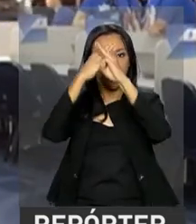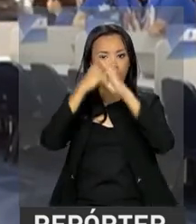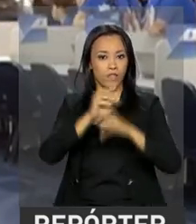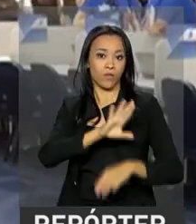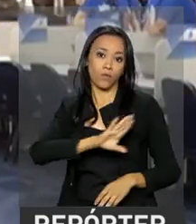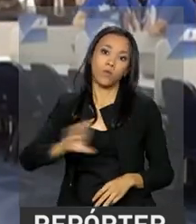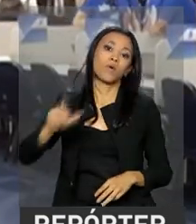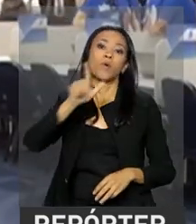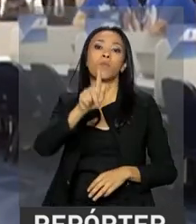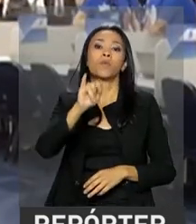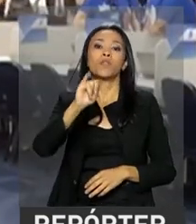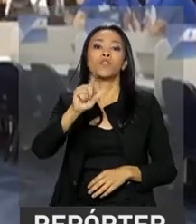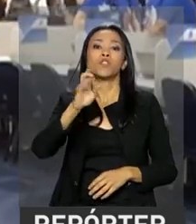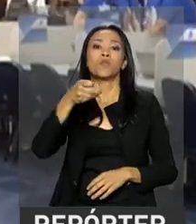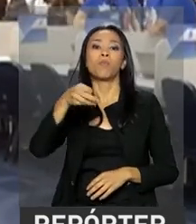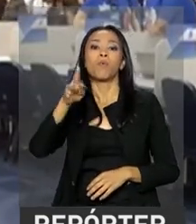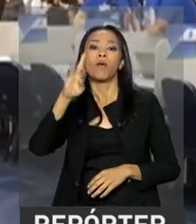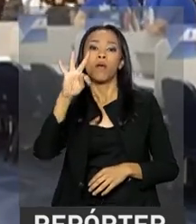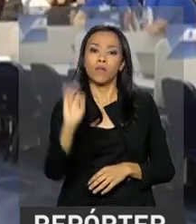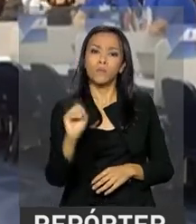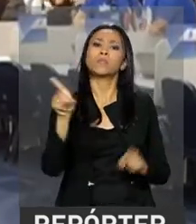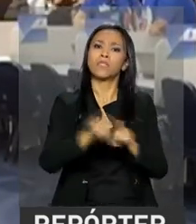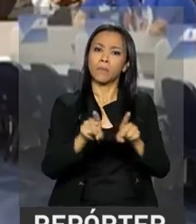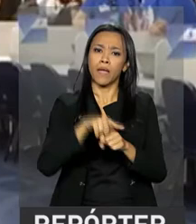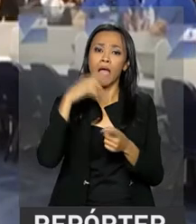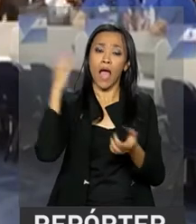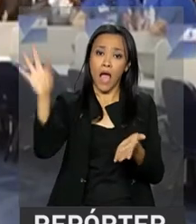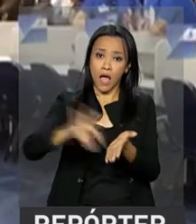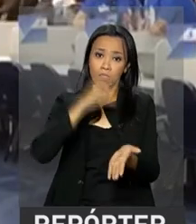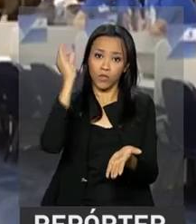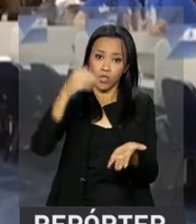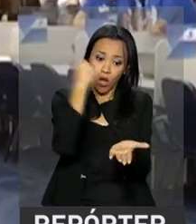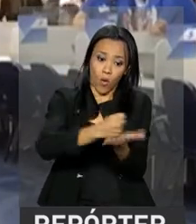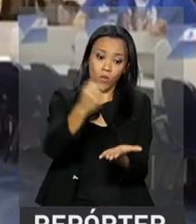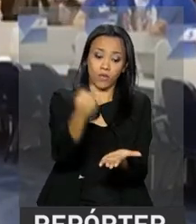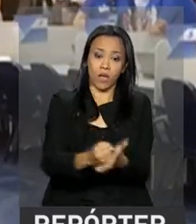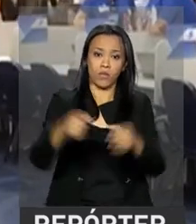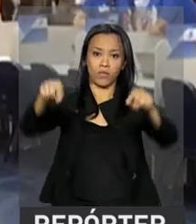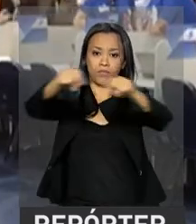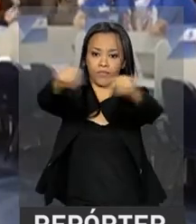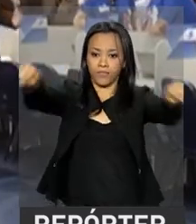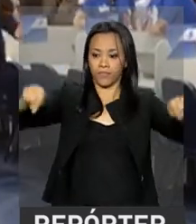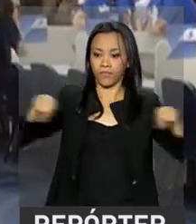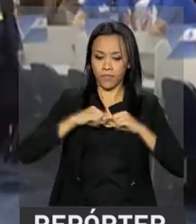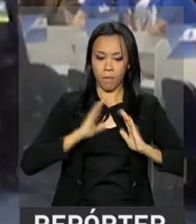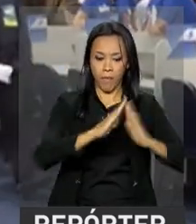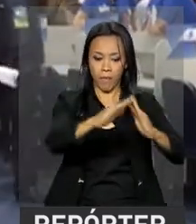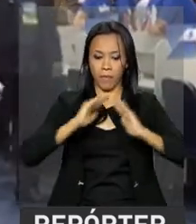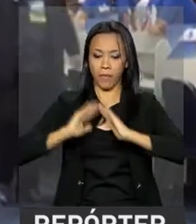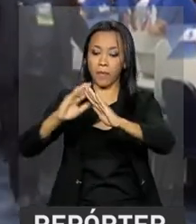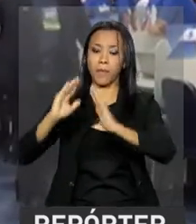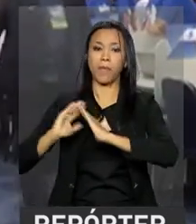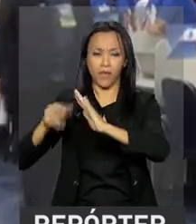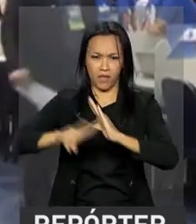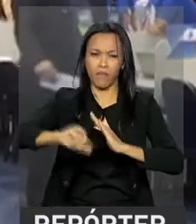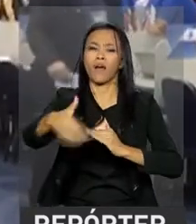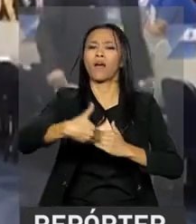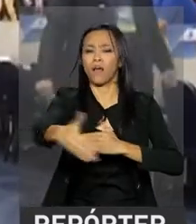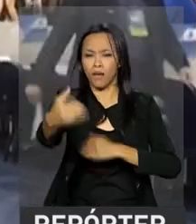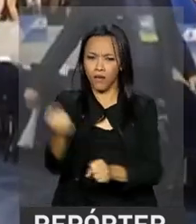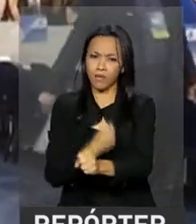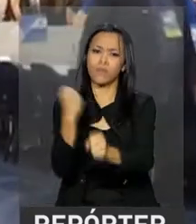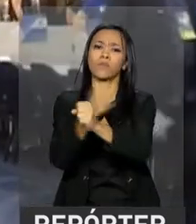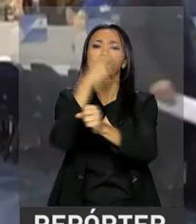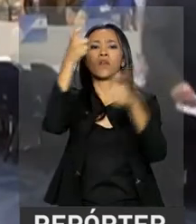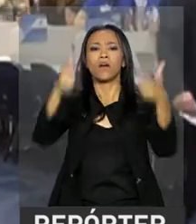Gilberto Occhi também assinou contratos de financiamento de condomínios residenciais que serão construídos no Estado de São Paulo.